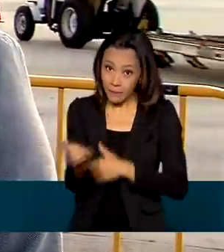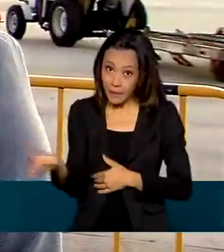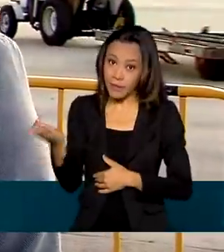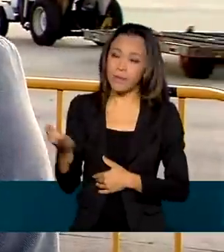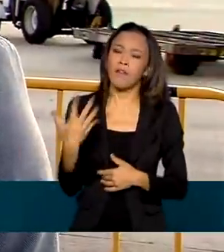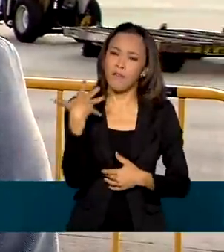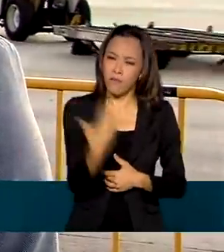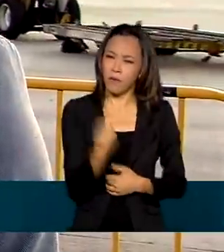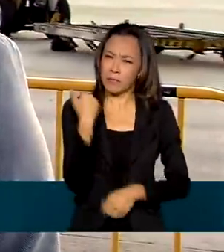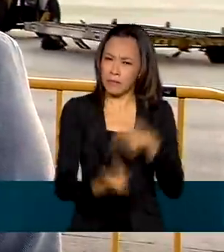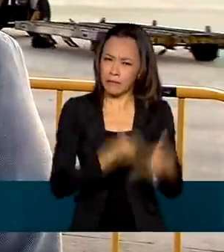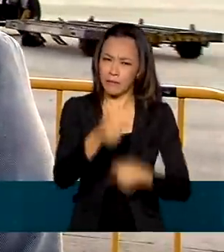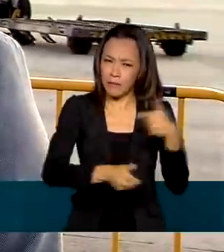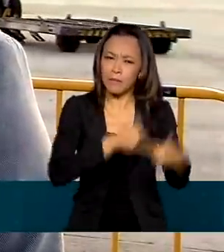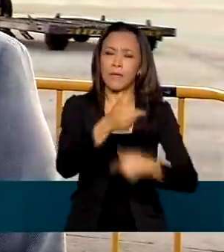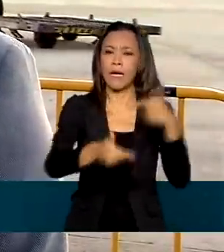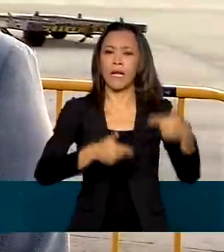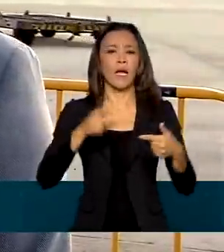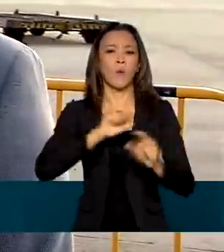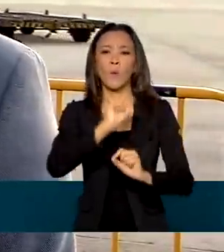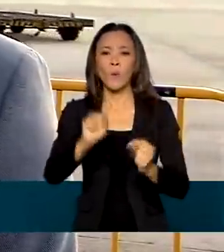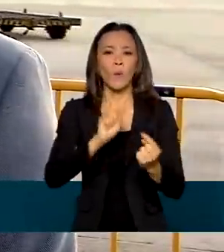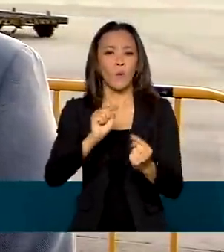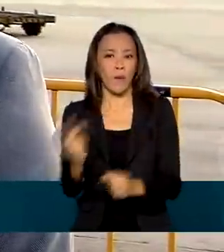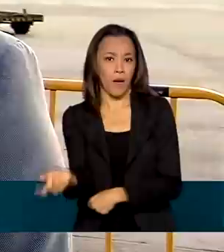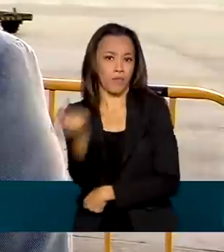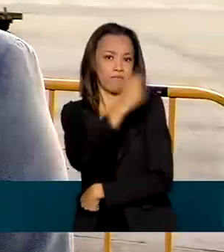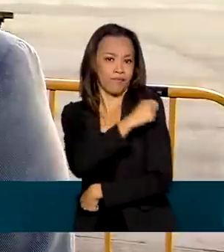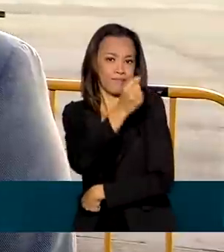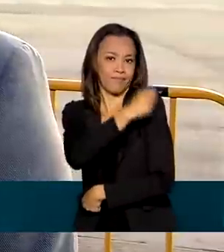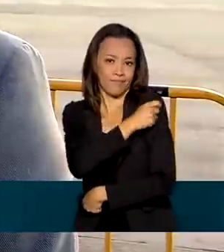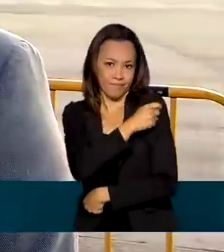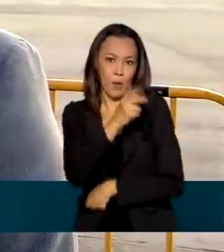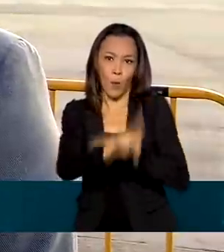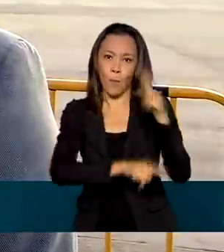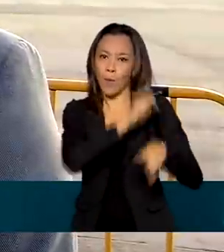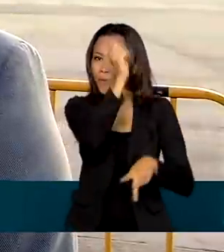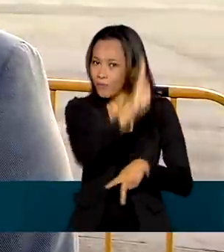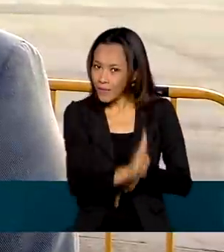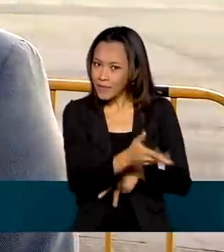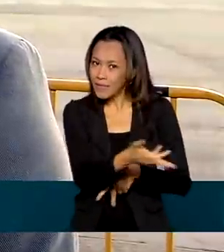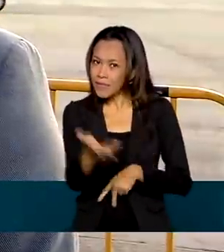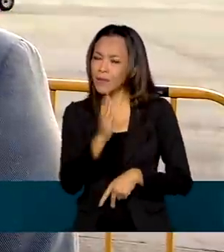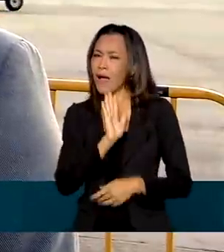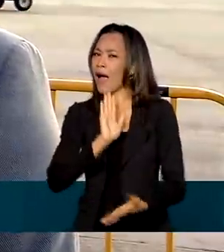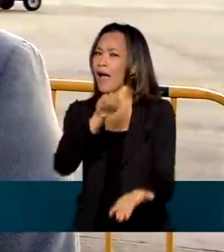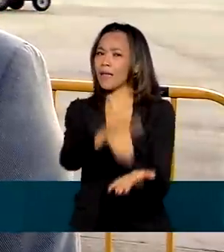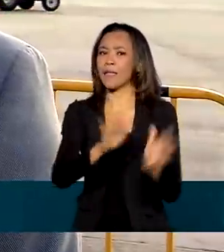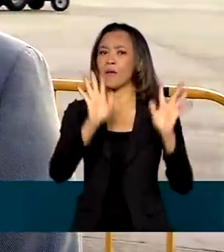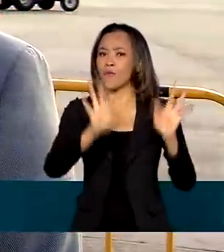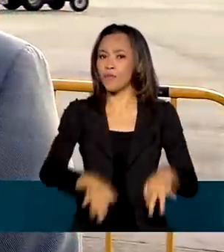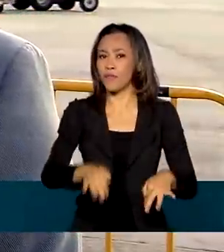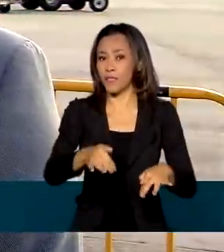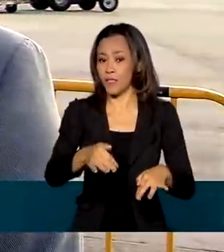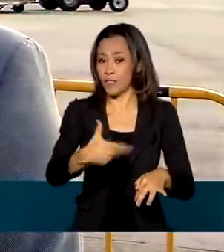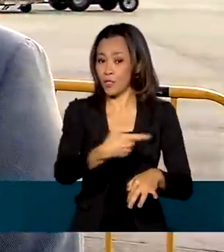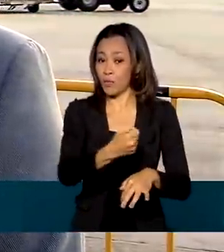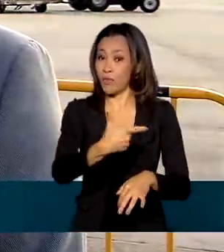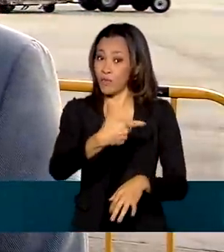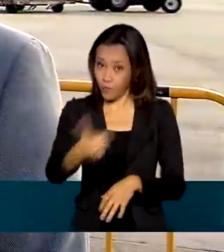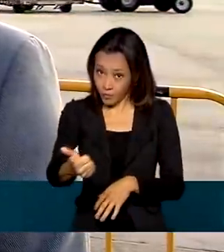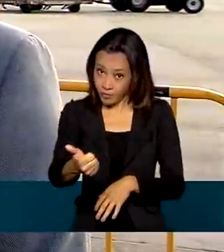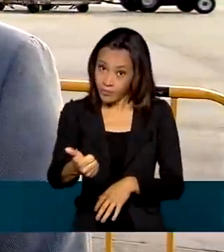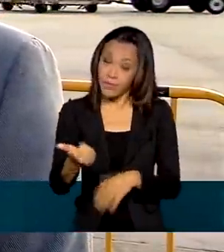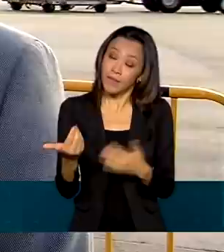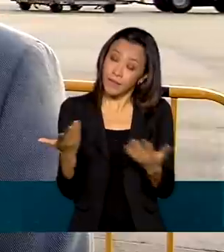trabalhar muito fortemente para imunizar a população brasileira toda até o final do ano de 2021 e